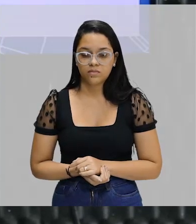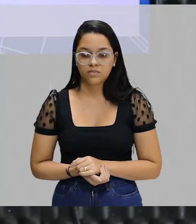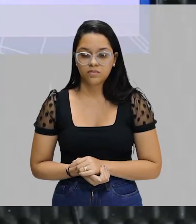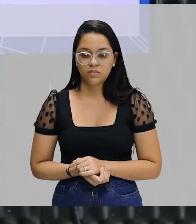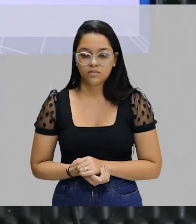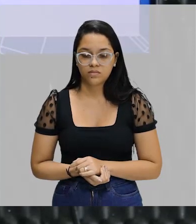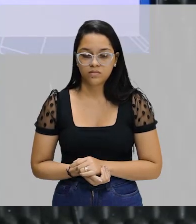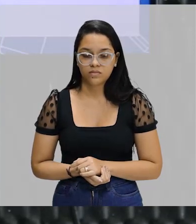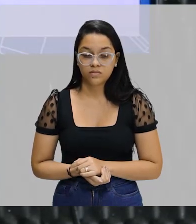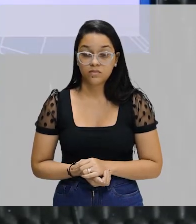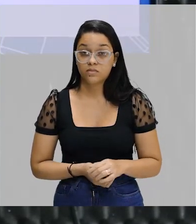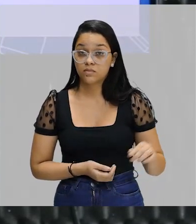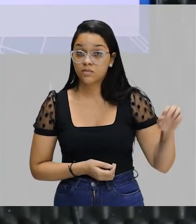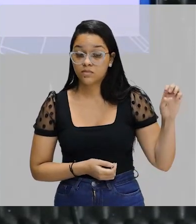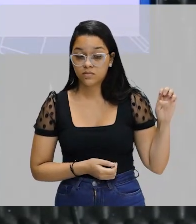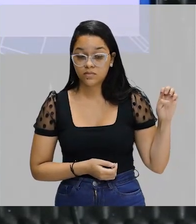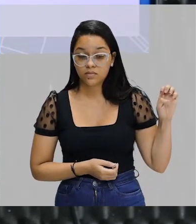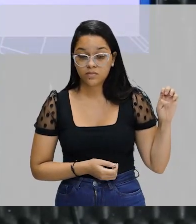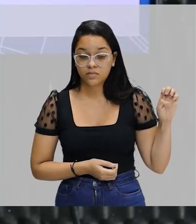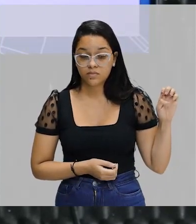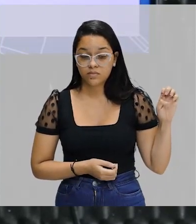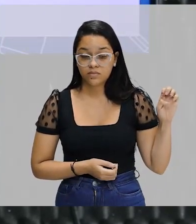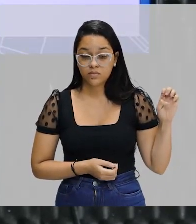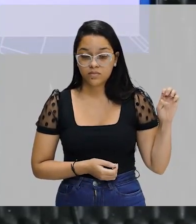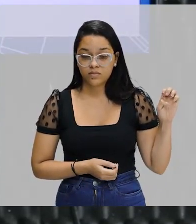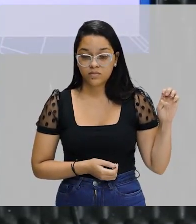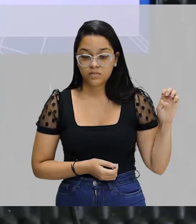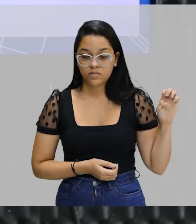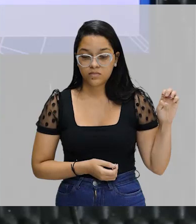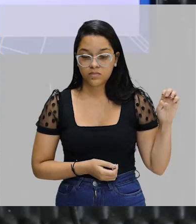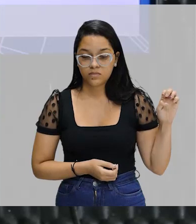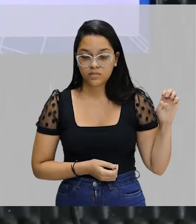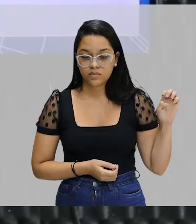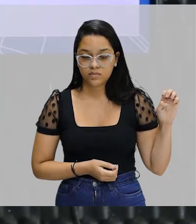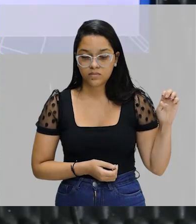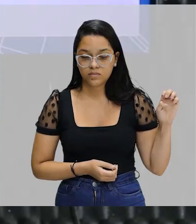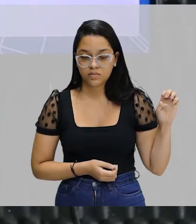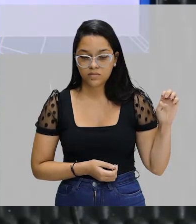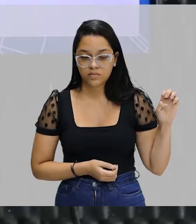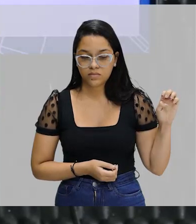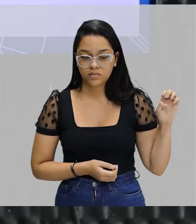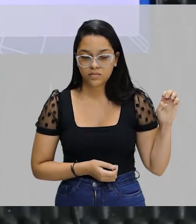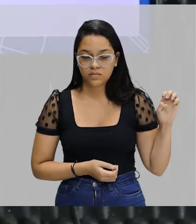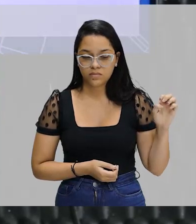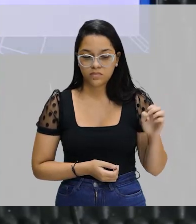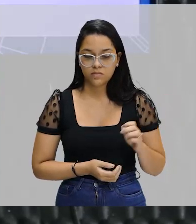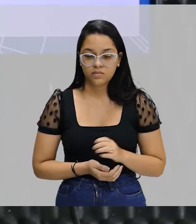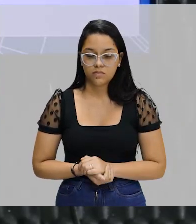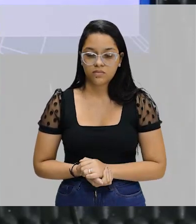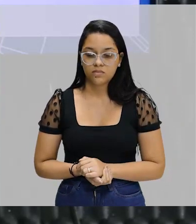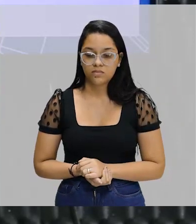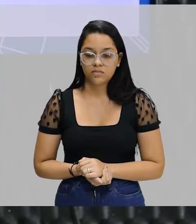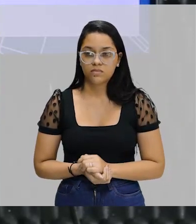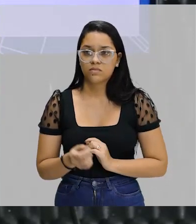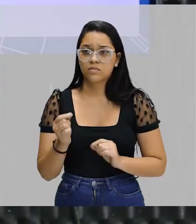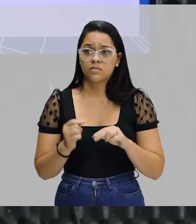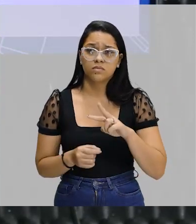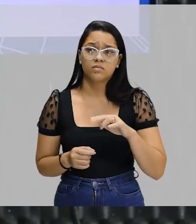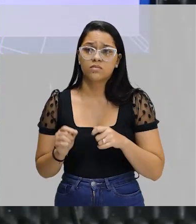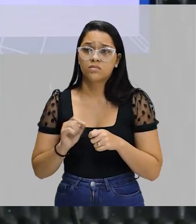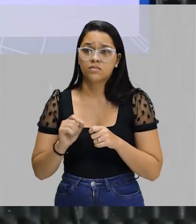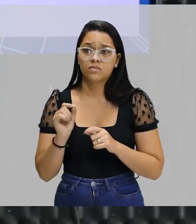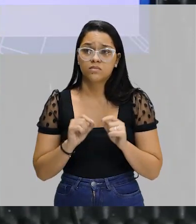Ele pega. A negrinha agarra finalmente o bolo com as duas mãos sófregas e põe-se a comer. O você vai fazer?